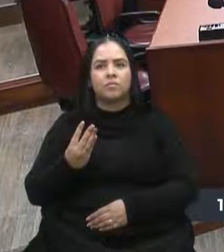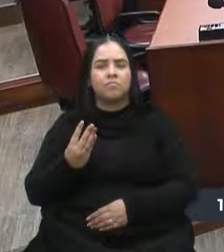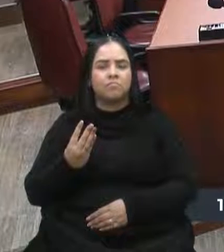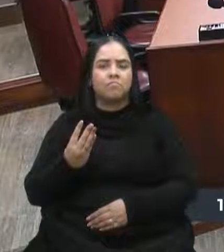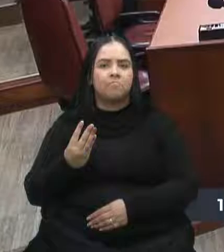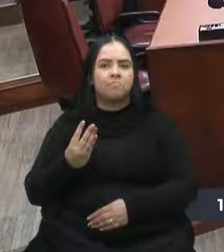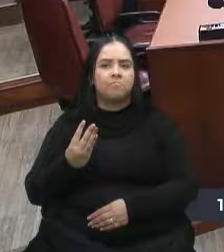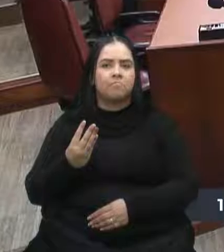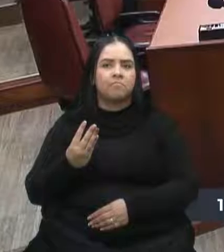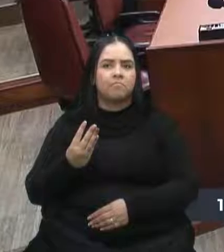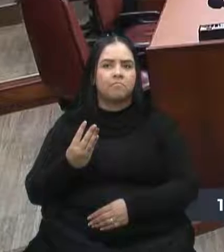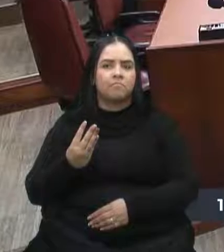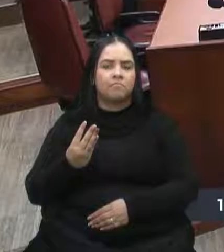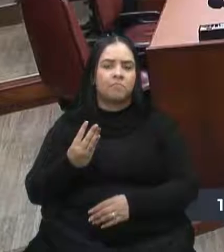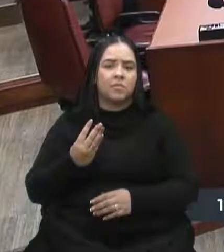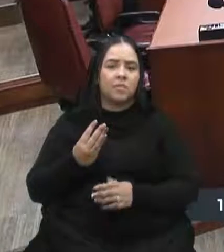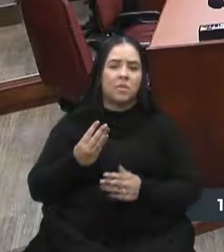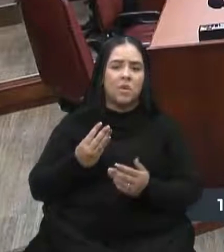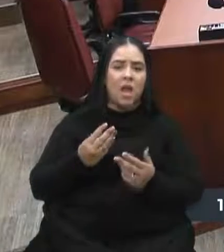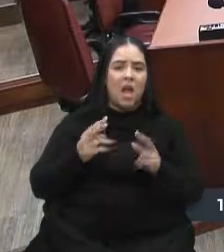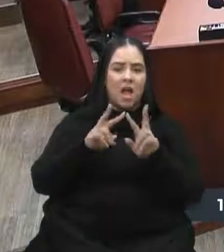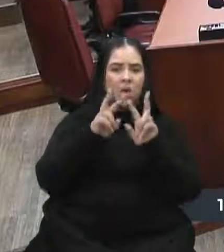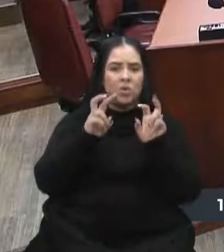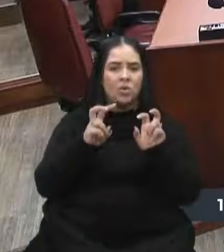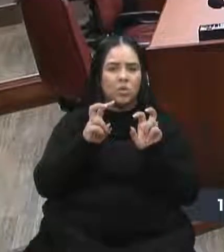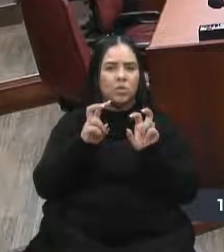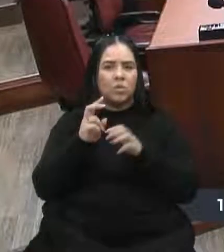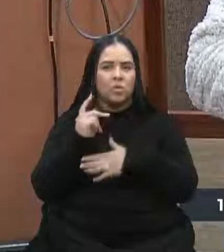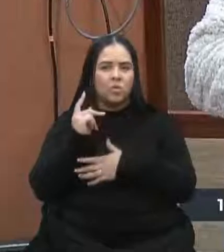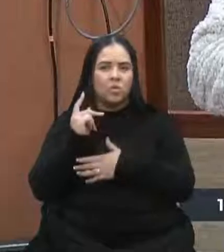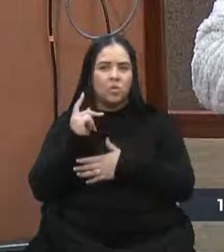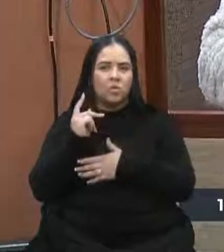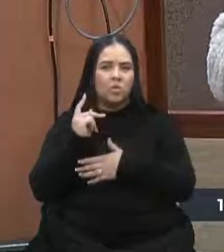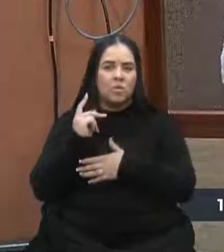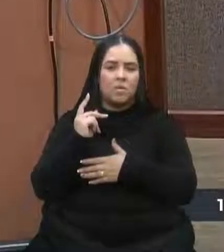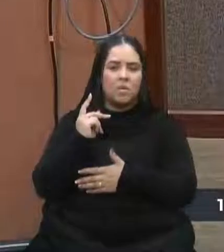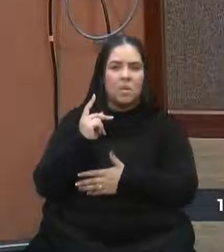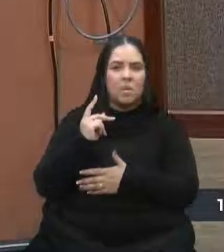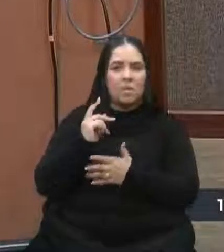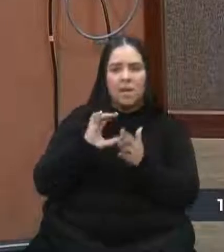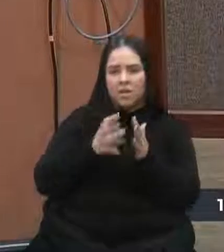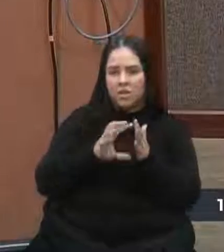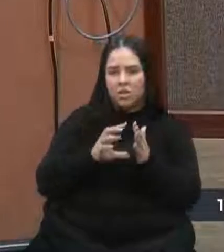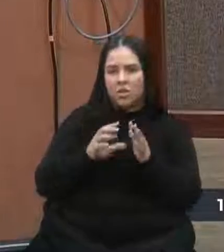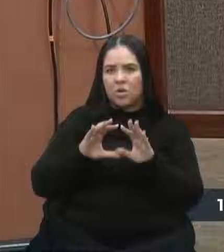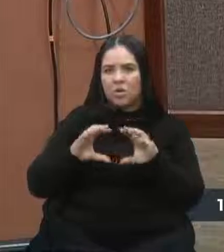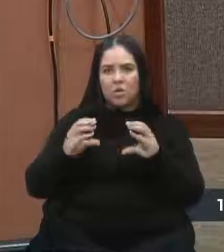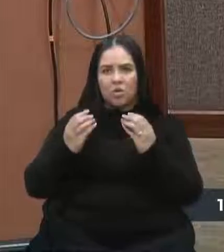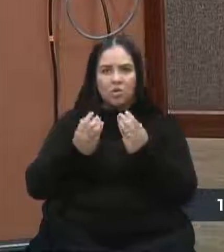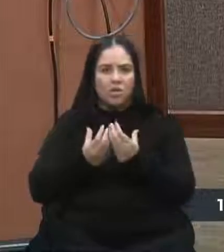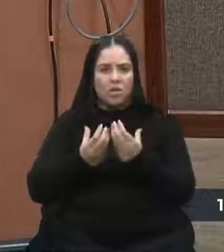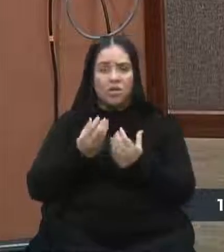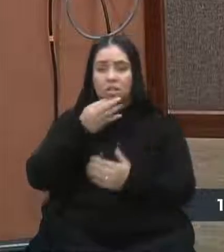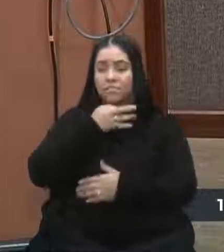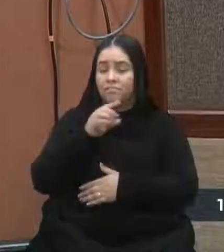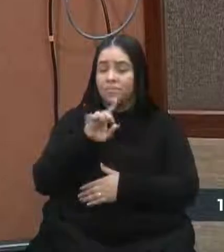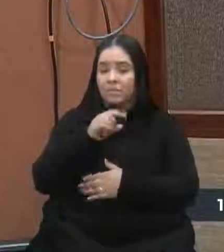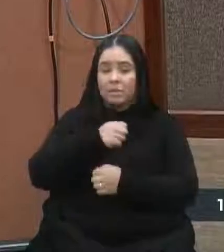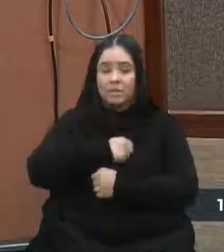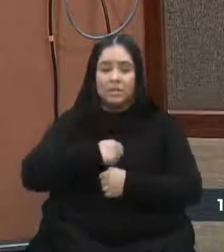bem partidário, inclusive, das saudades que as pessoas sentem. A comunidade de Caxias não sentiu tanta saudade,